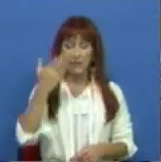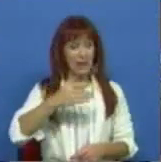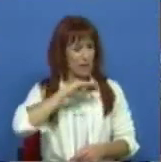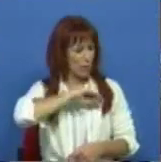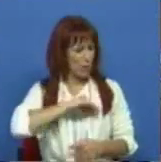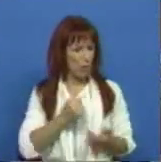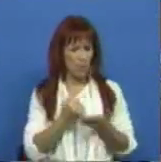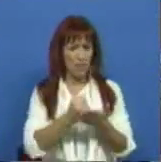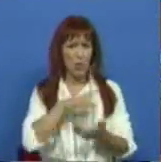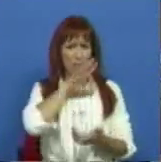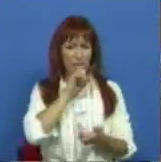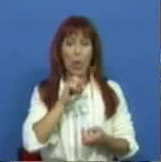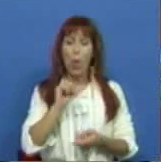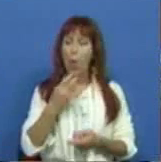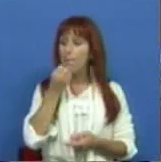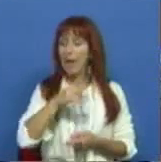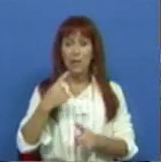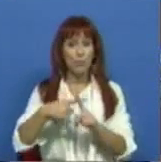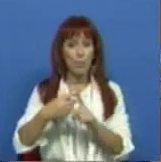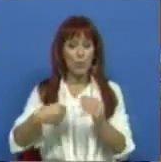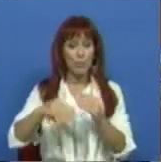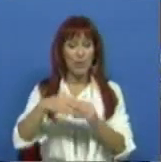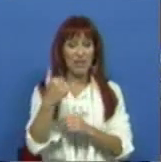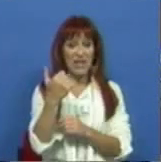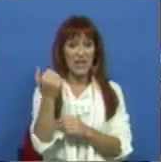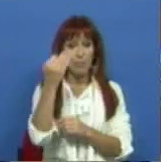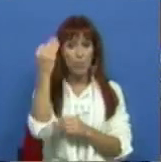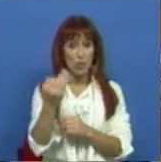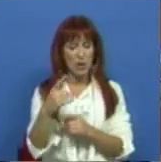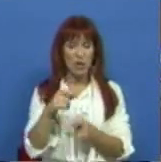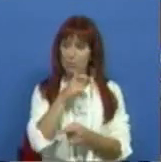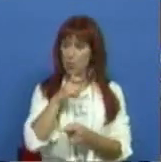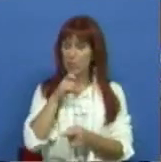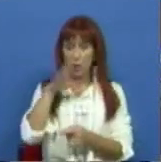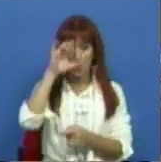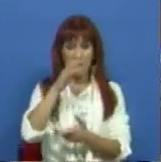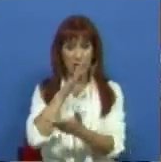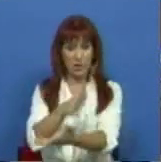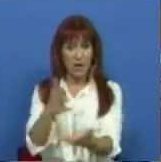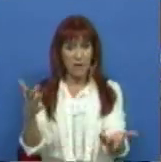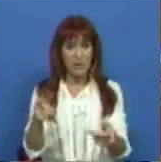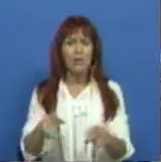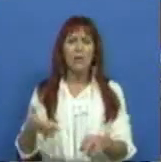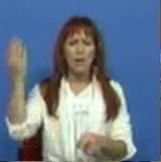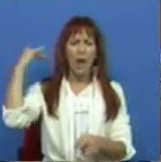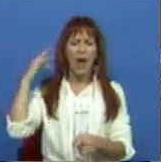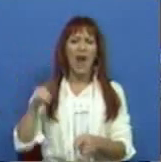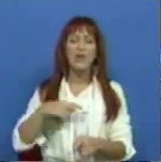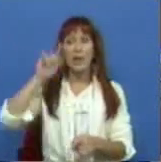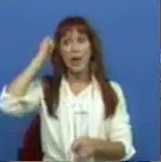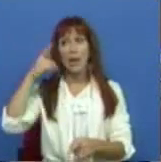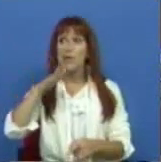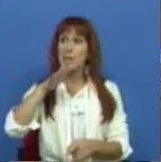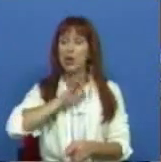direito ao abono de família ou perderam a bonificação de 25% que foi prometida pelo Governo e então era a